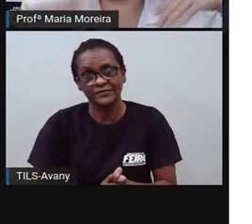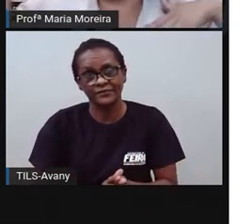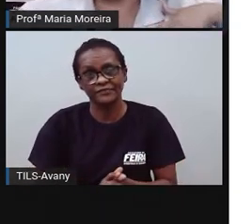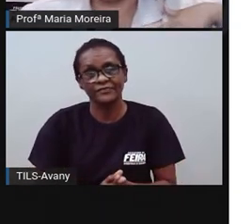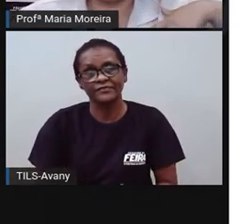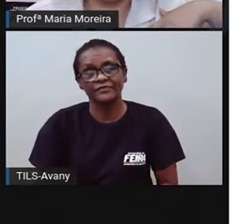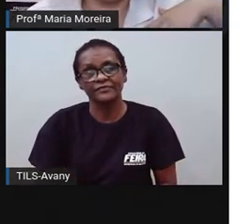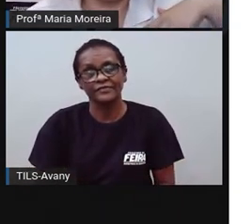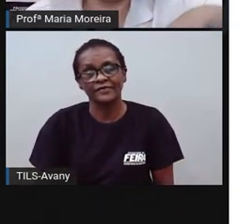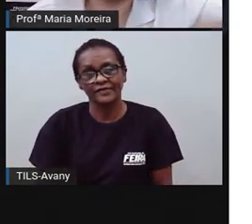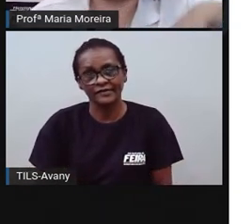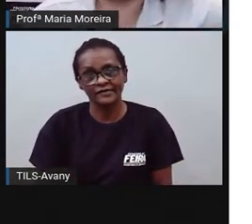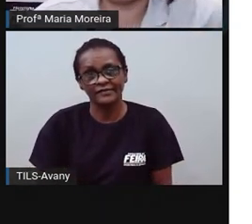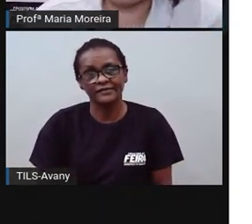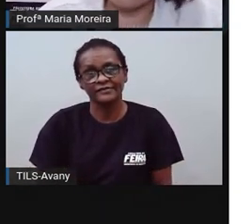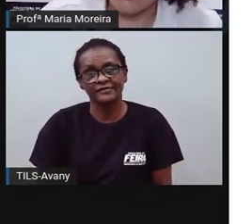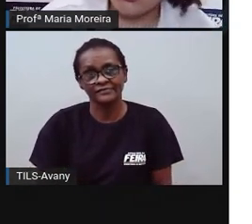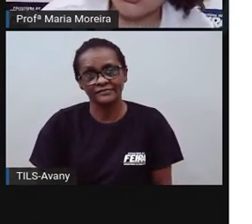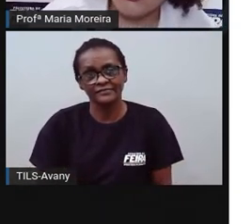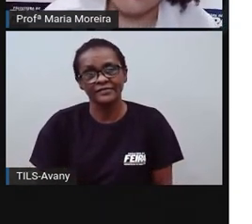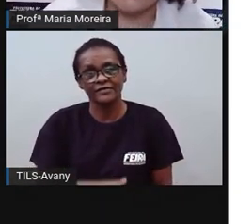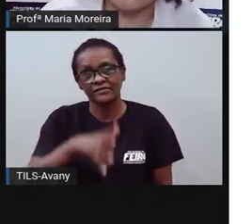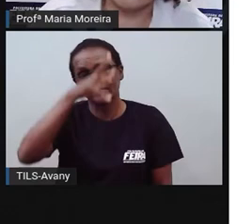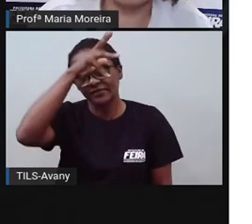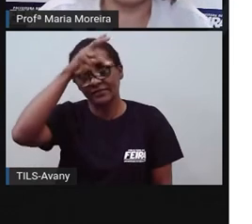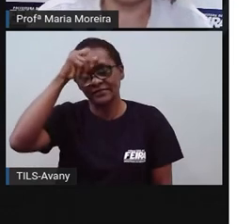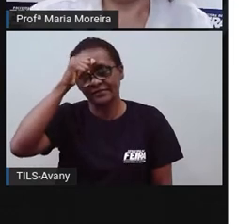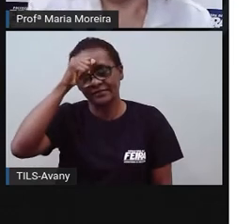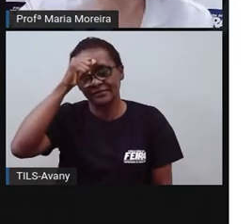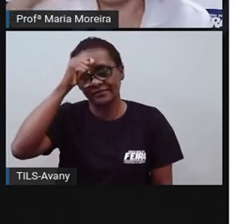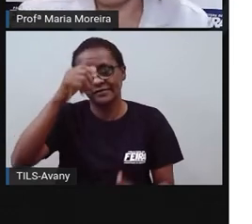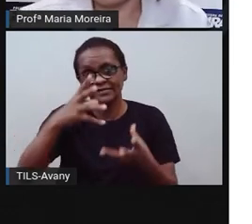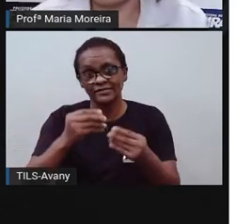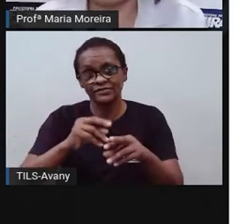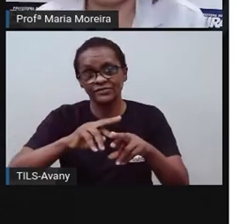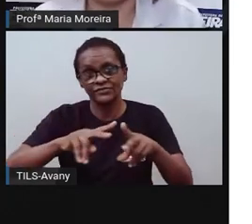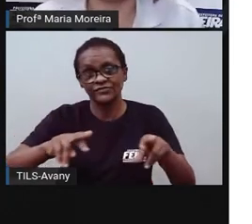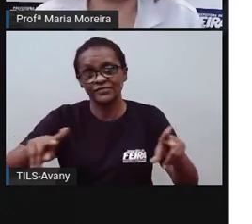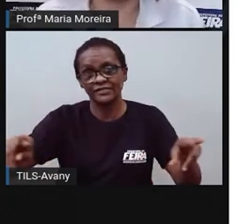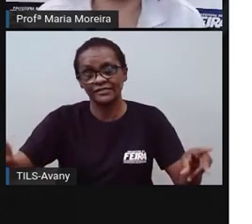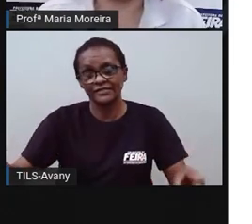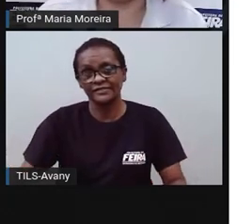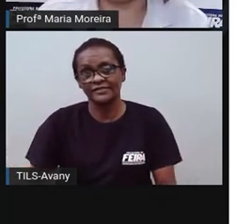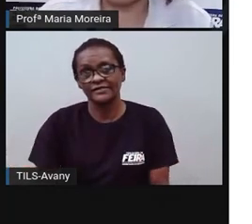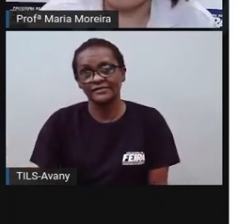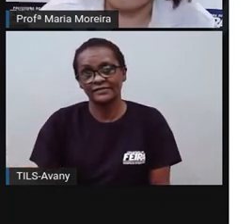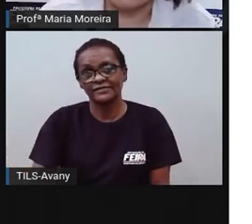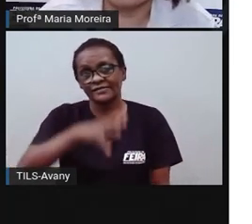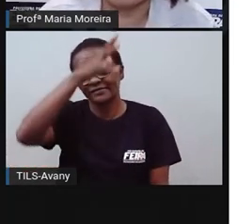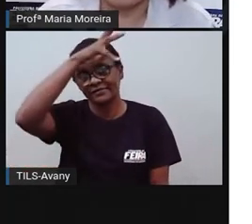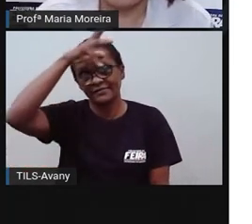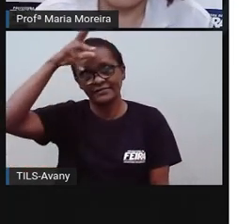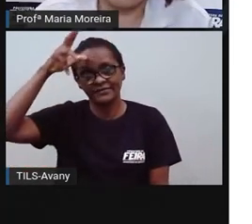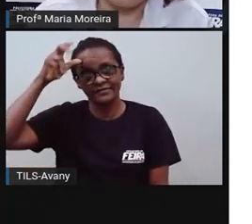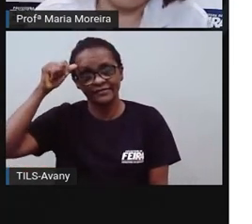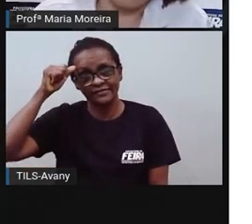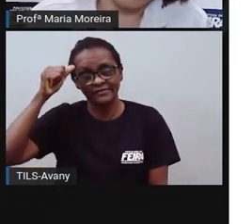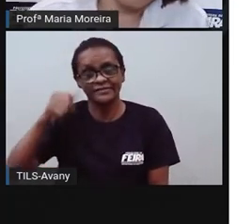E aí temos aqui o samba de roda, mas temos um outro tipo de samba, né? Que é a característica lá do Rio de Janeiro, que já é mais